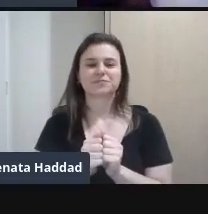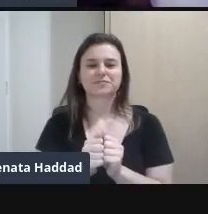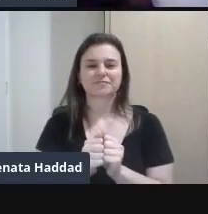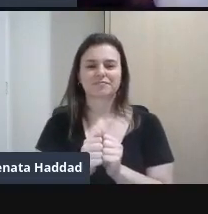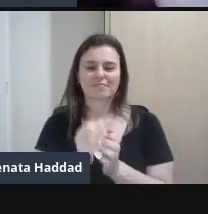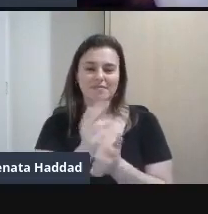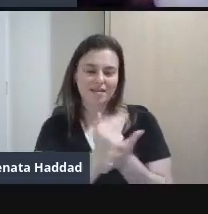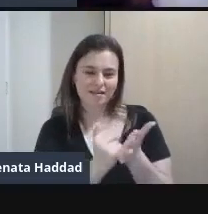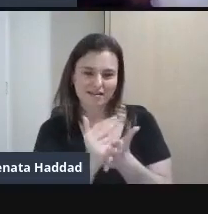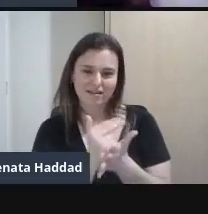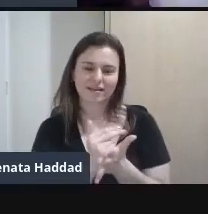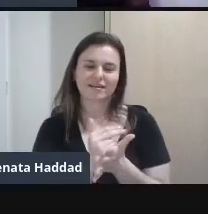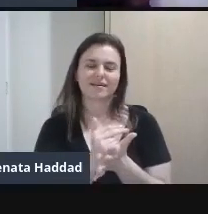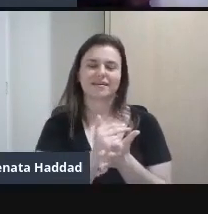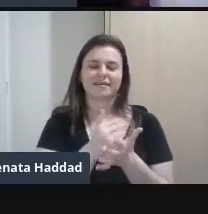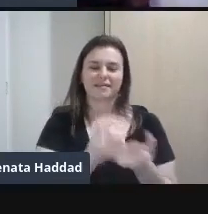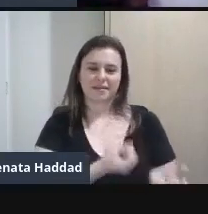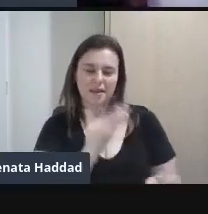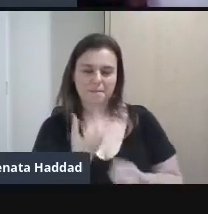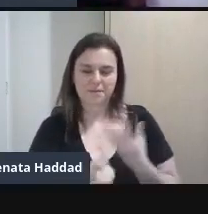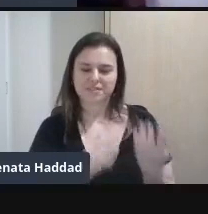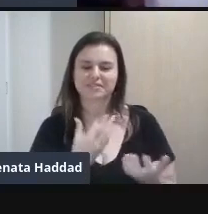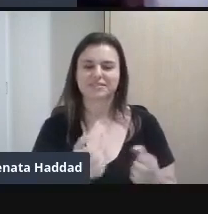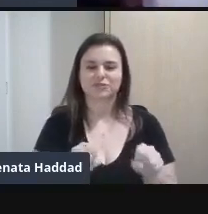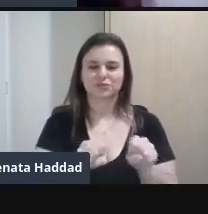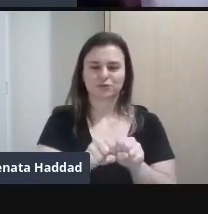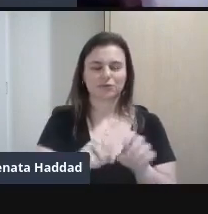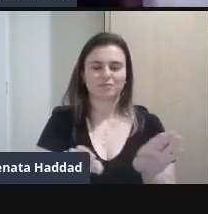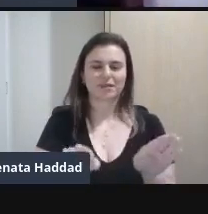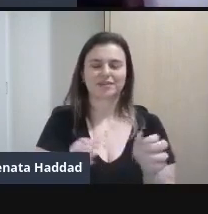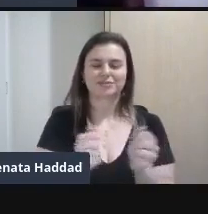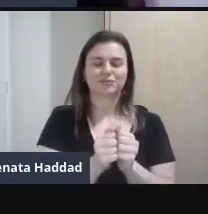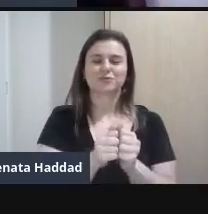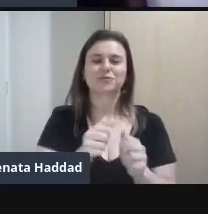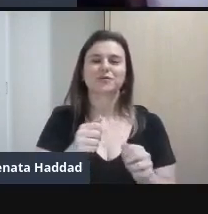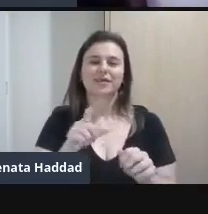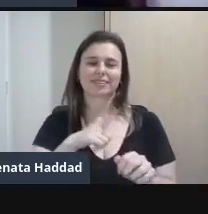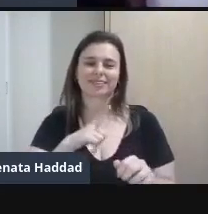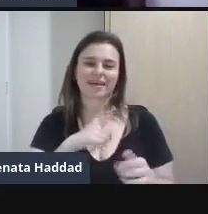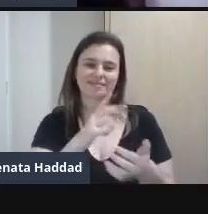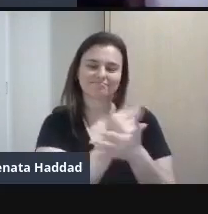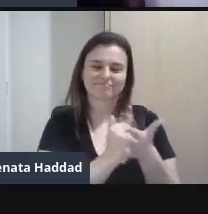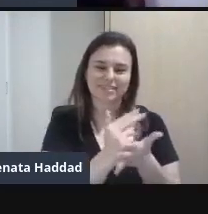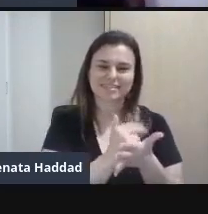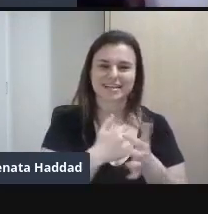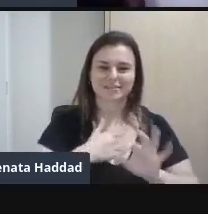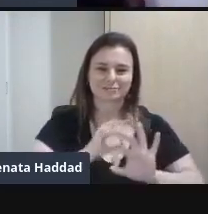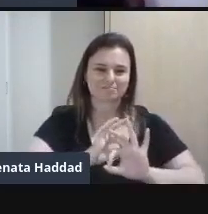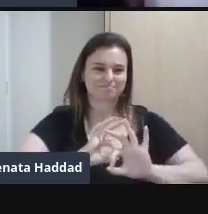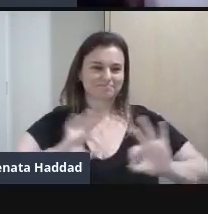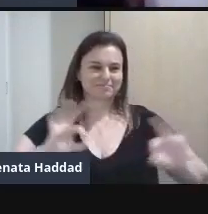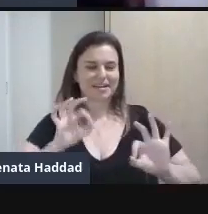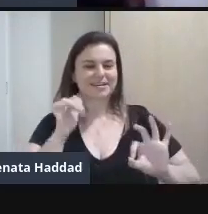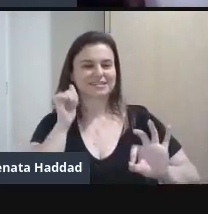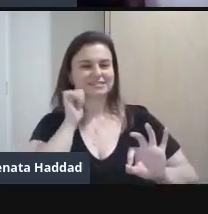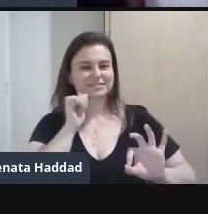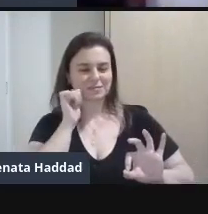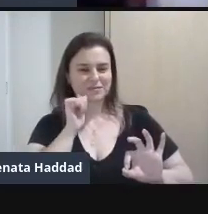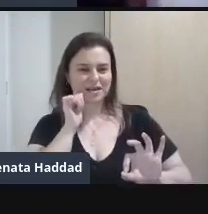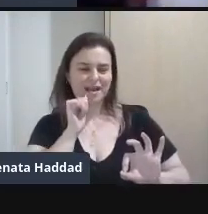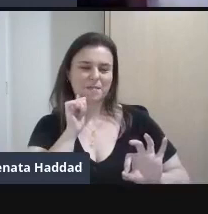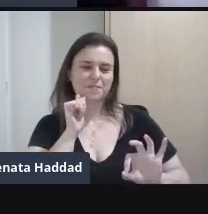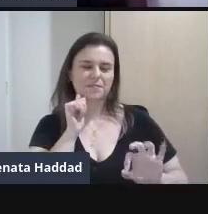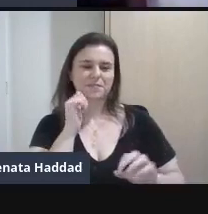desenhos E aí Vocês podem pesquisar São desenhos incríveis Dessa mulher Que ela vem Vem Vem